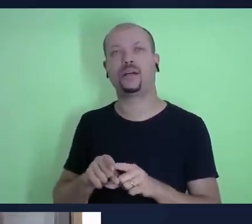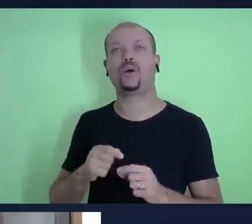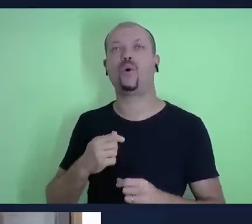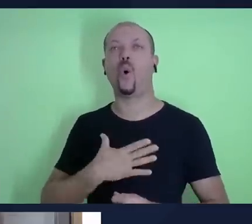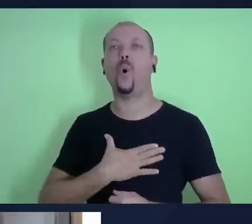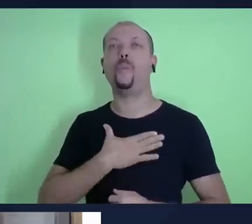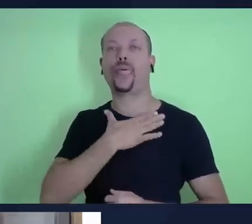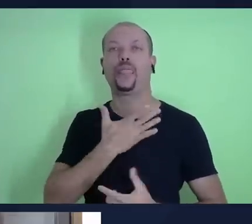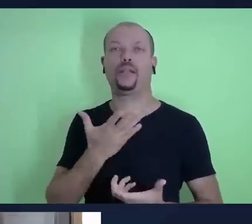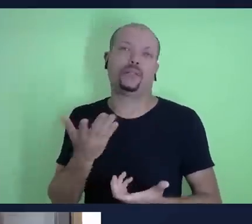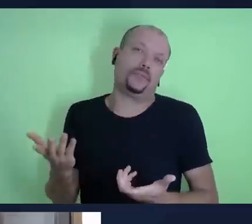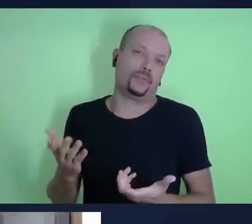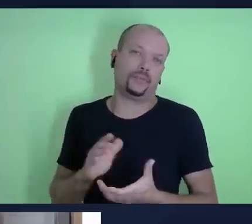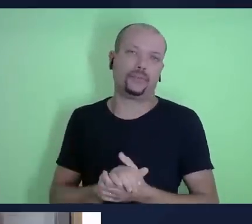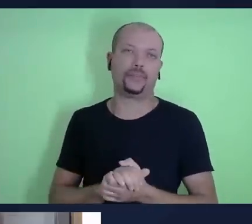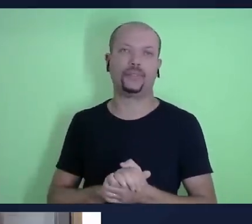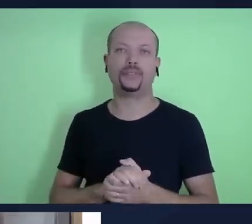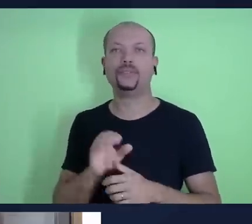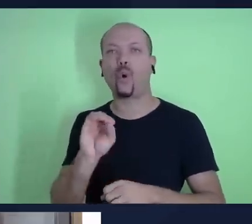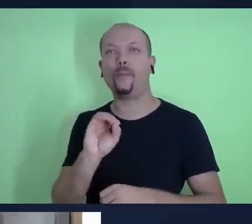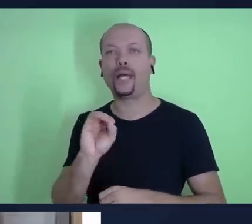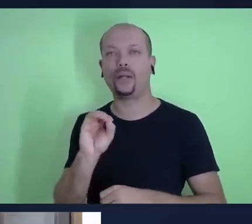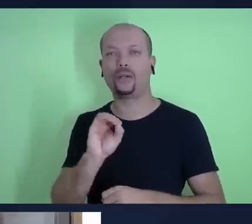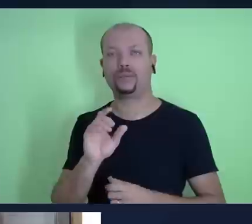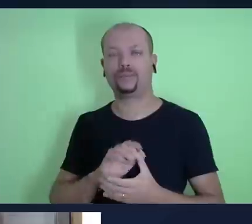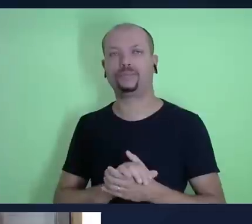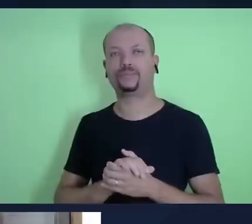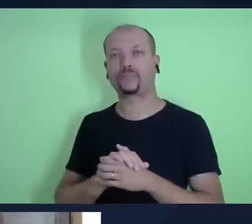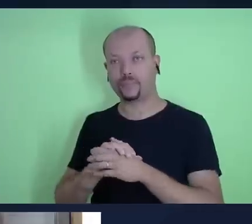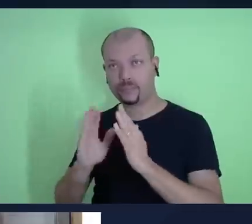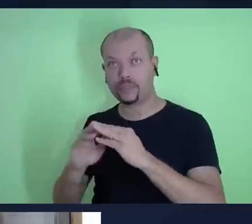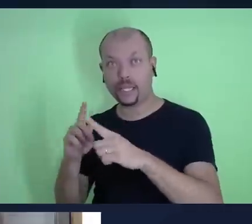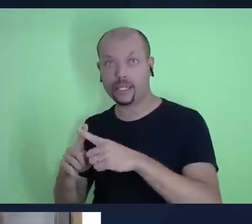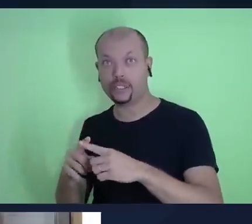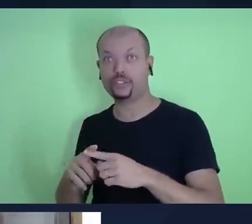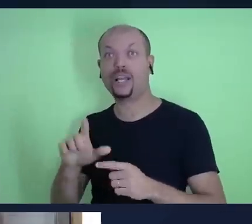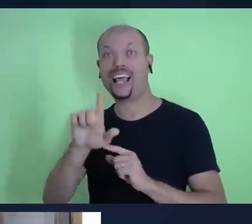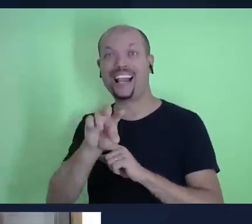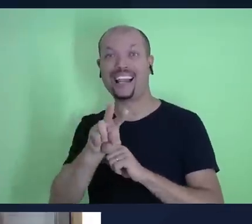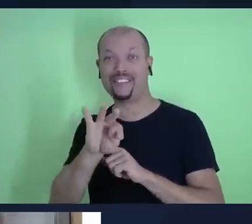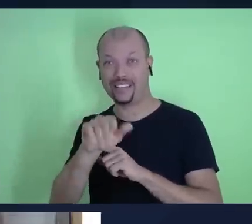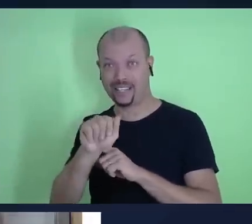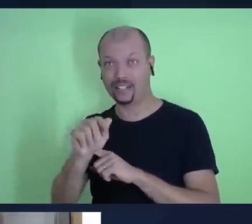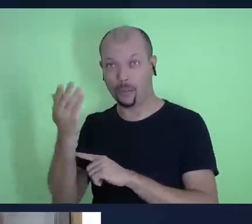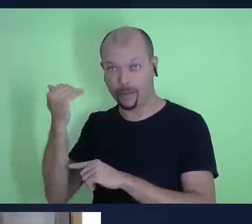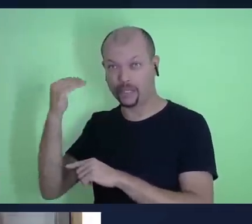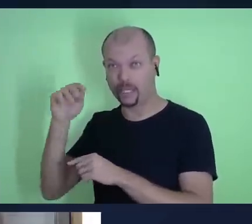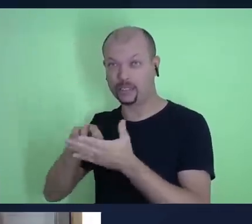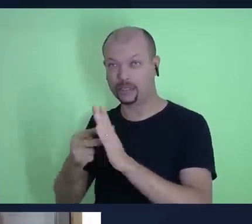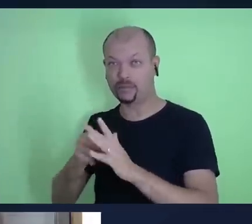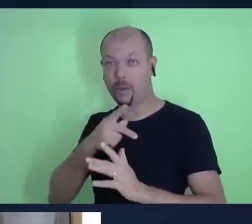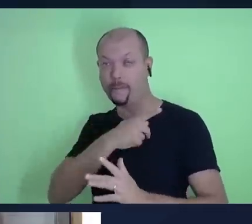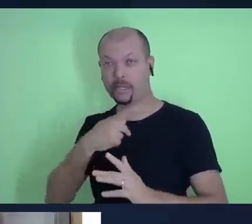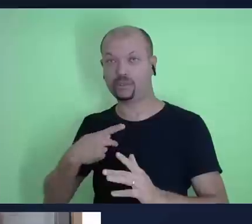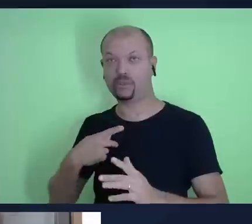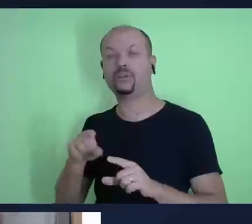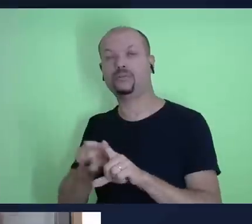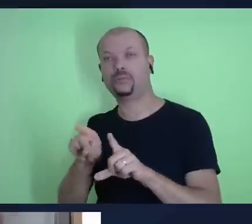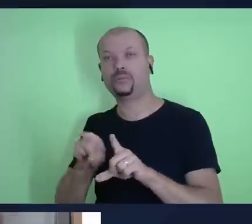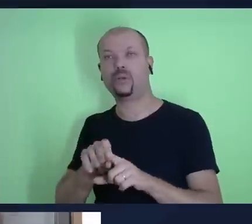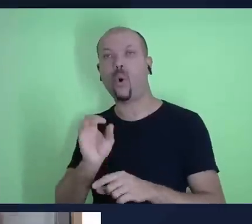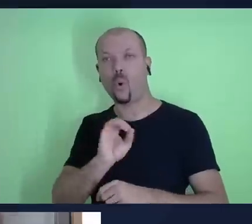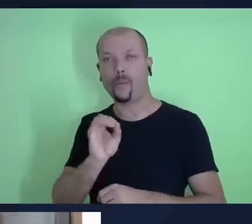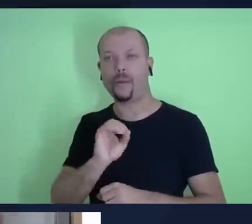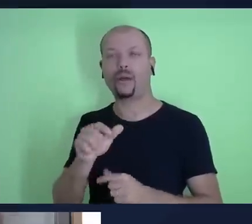da igreja. Seria algo semelhante. Os levitas no passado com os pastores e obreiros que trabalham para a igreja hoje.